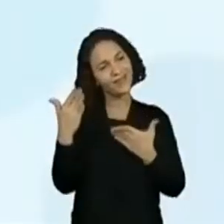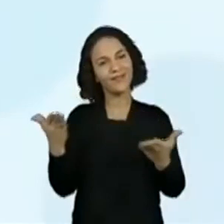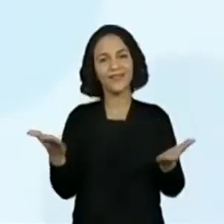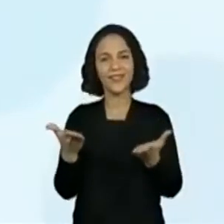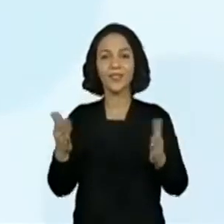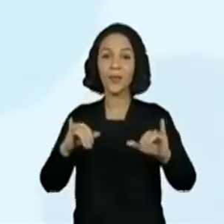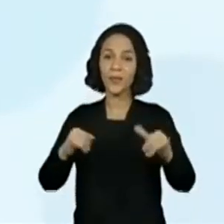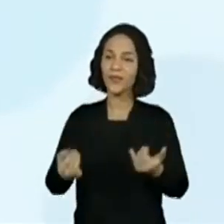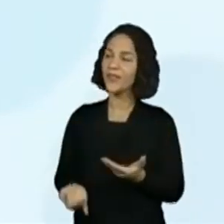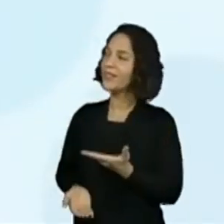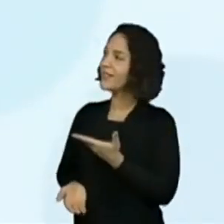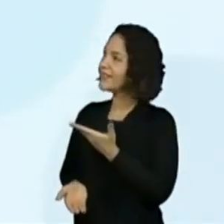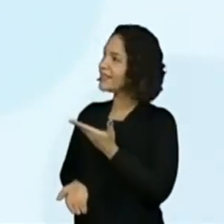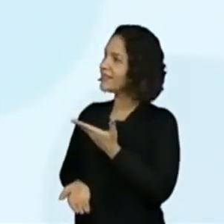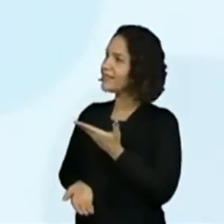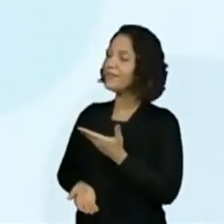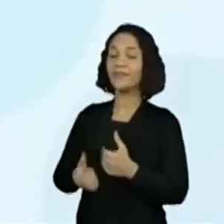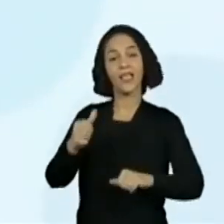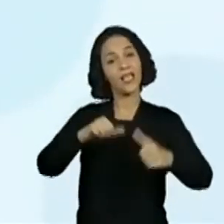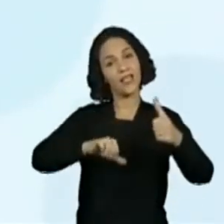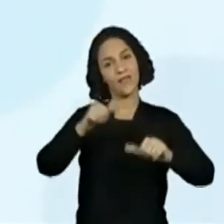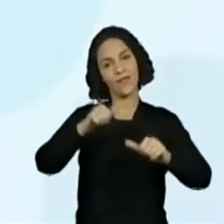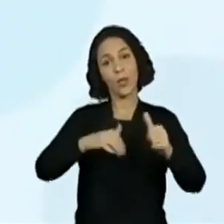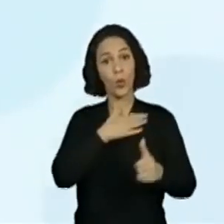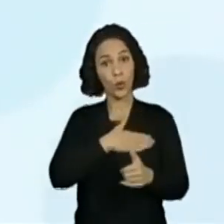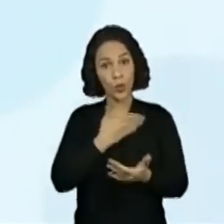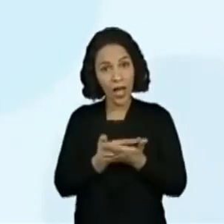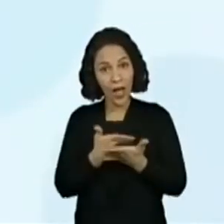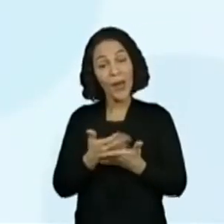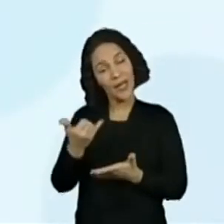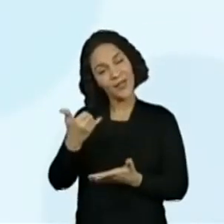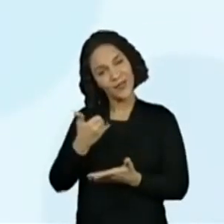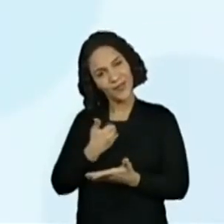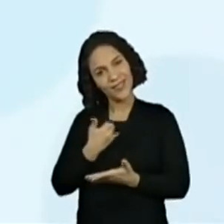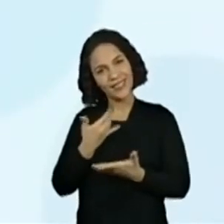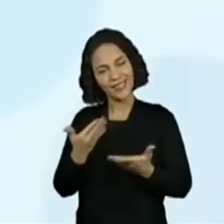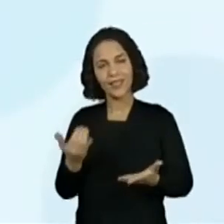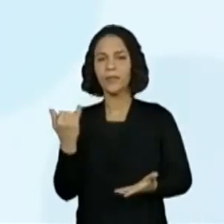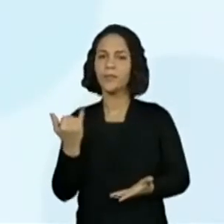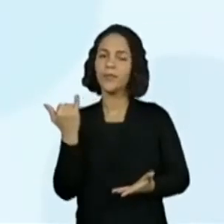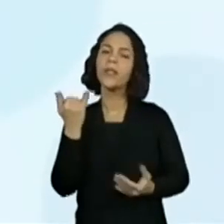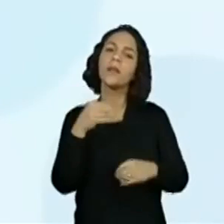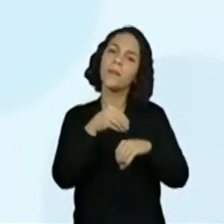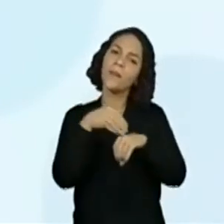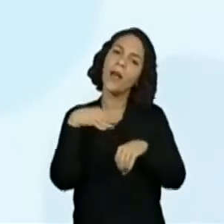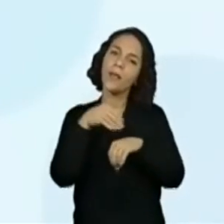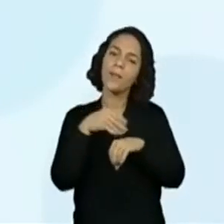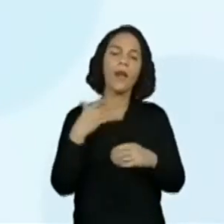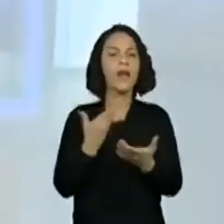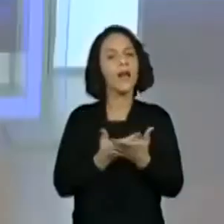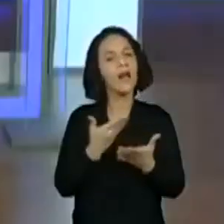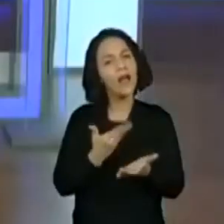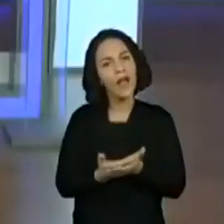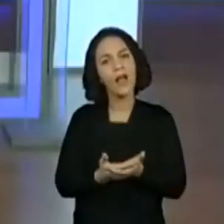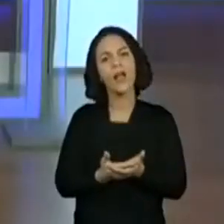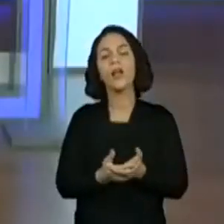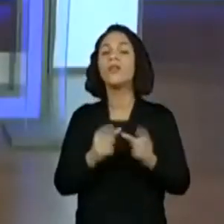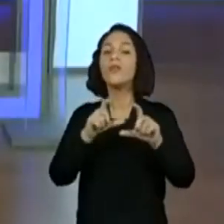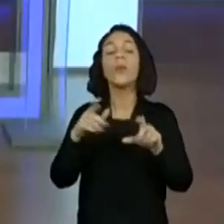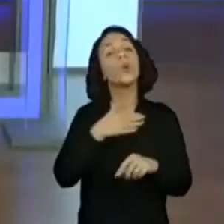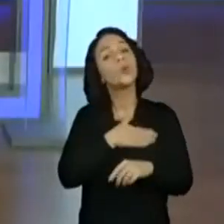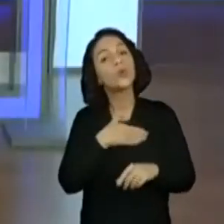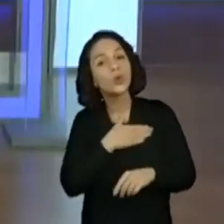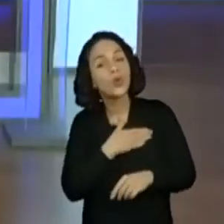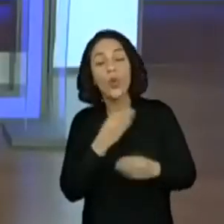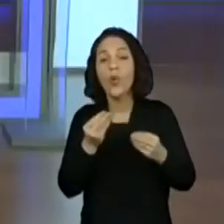hoje. Conta para a gente se gostou da aula, é muito importante. Isso. Traz essa referência da aula para nós, escreve o que gostou,